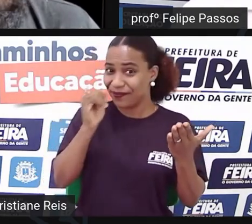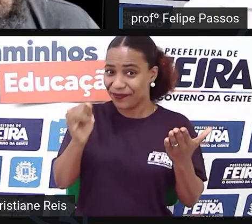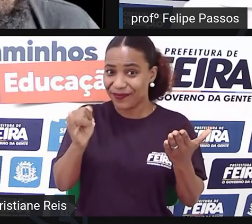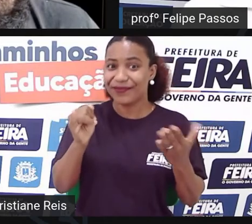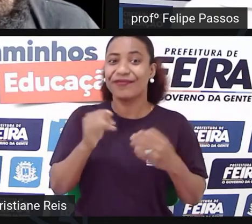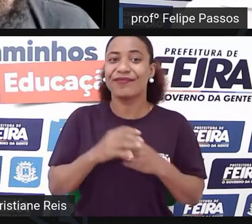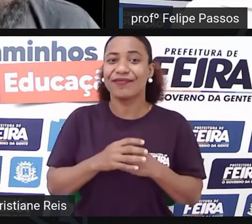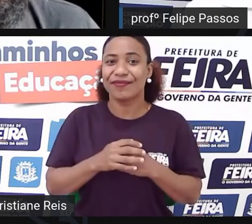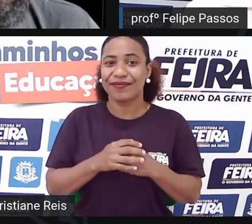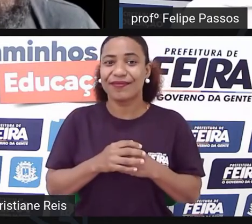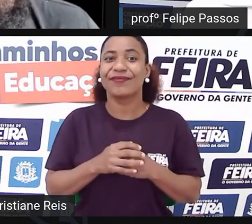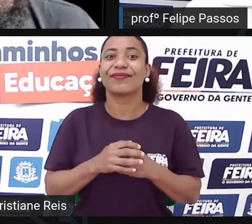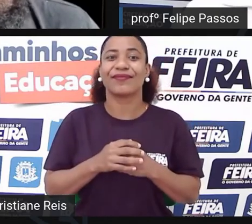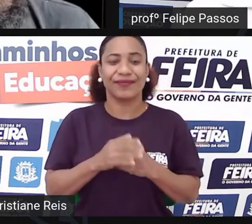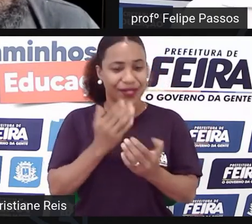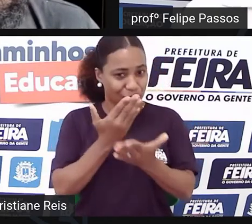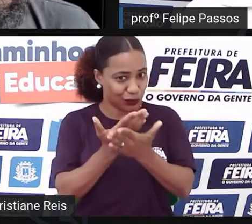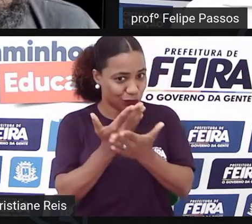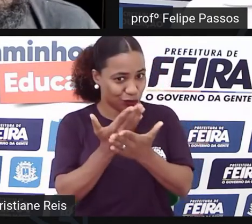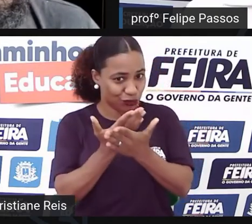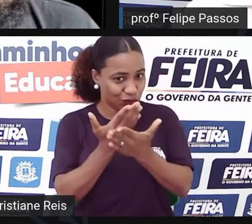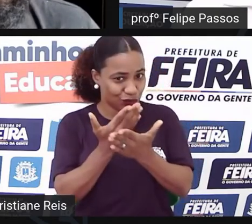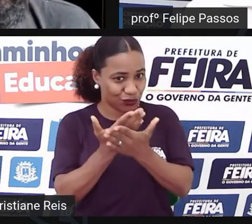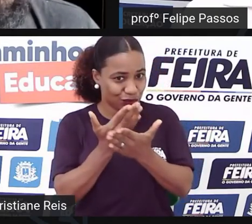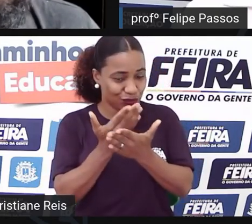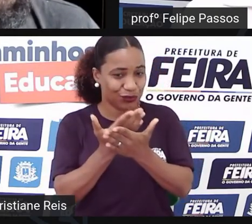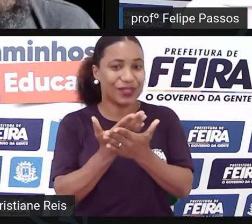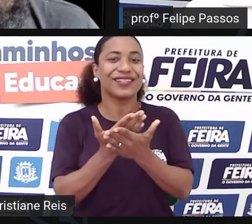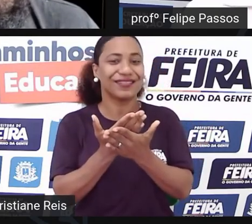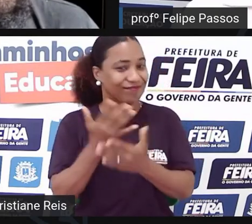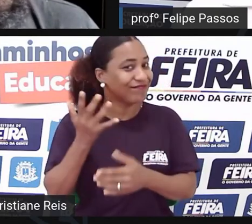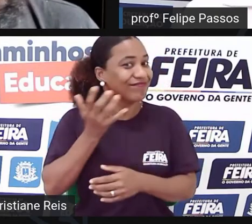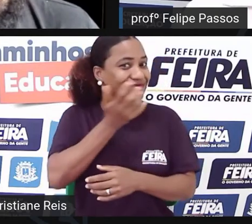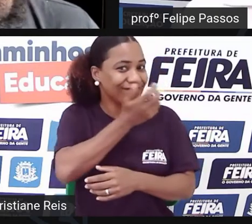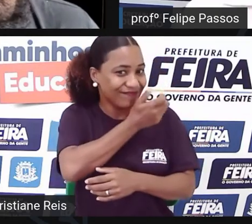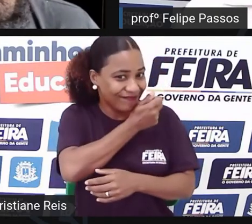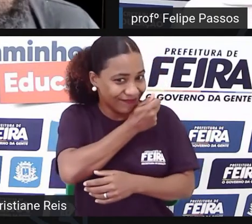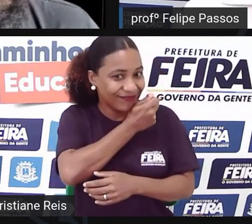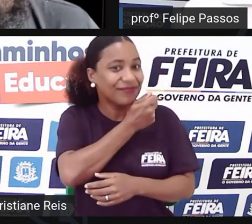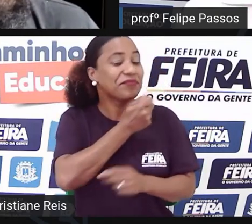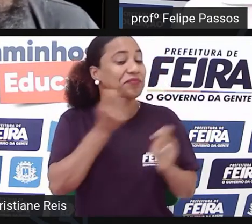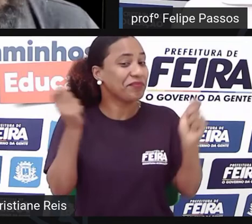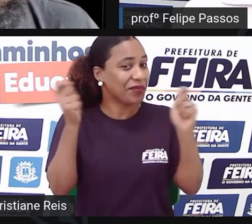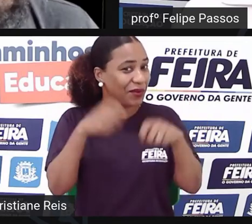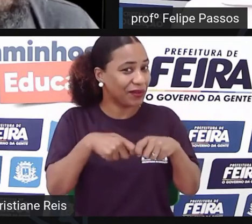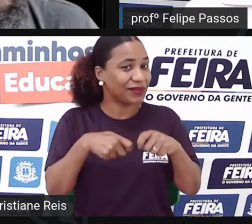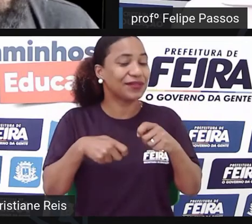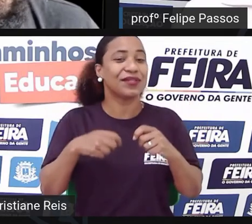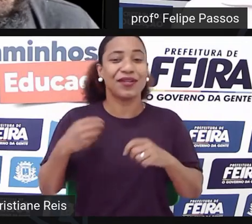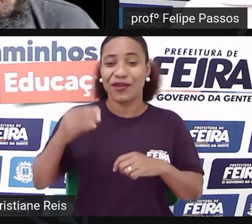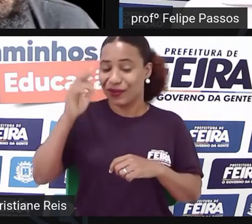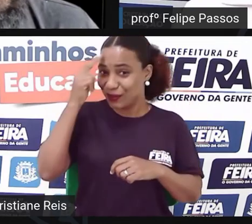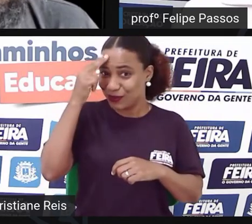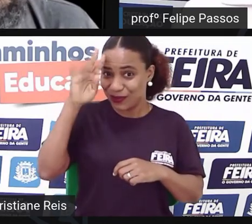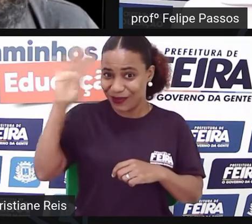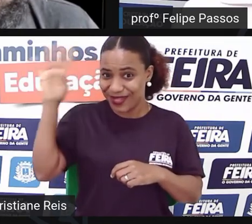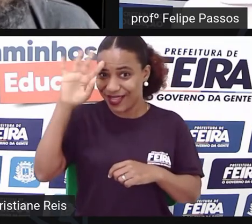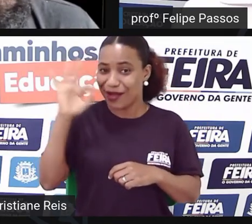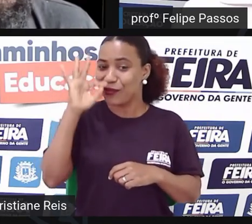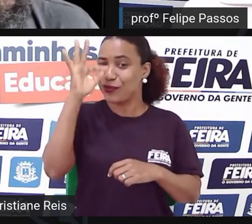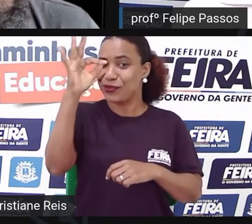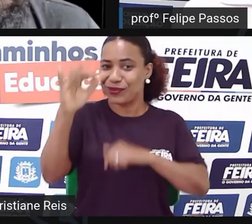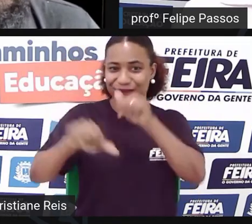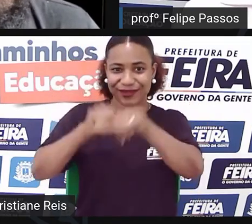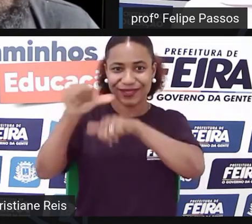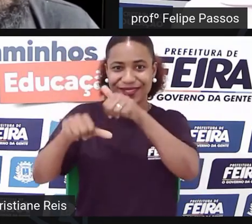estudo salva estudem e estudando vocês podem sonhar e realizar o sonho de ser o que vocês quiserem. Ninguém